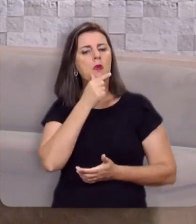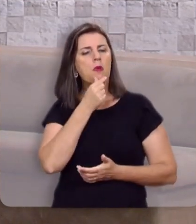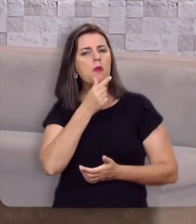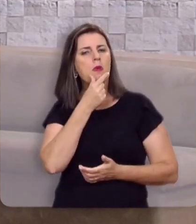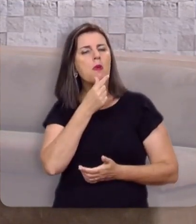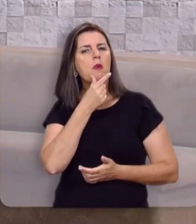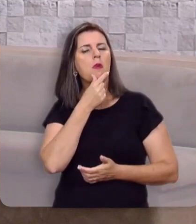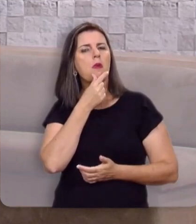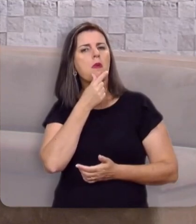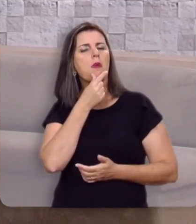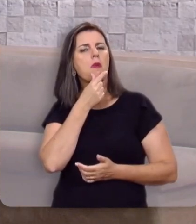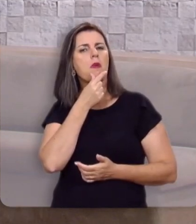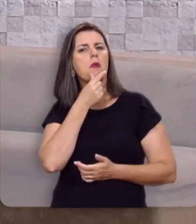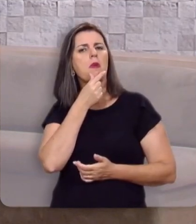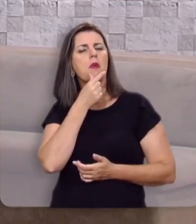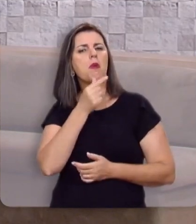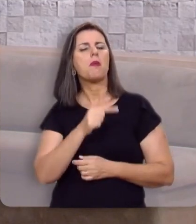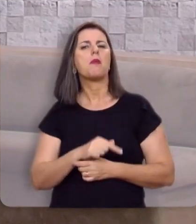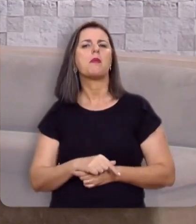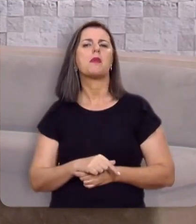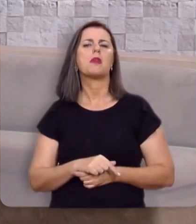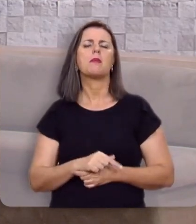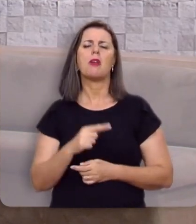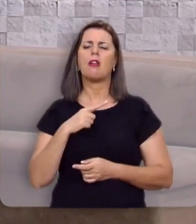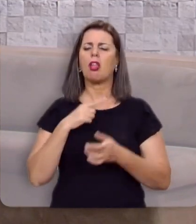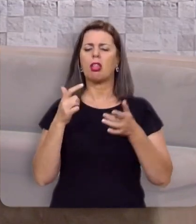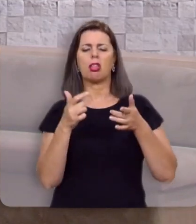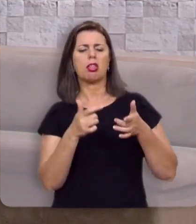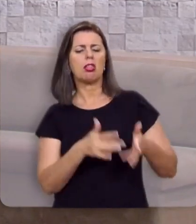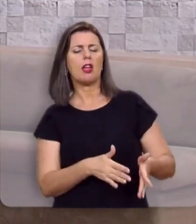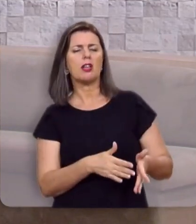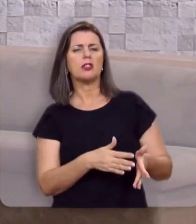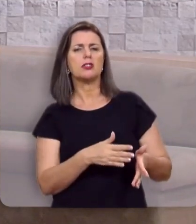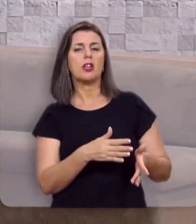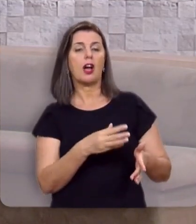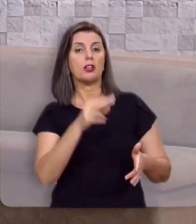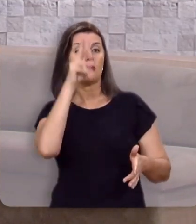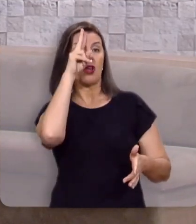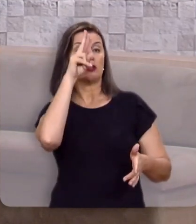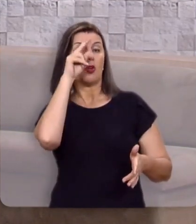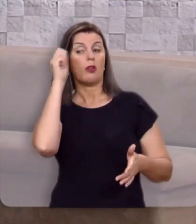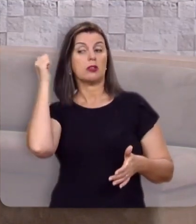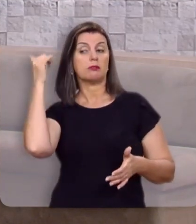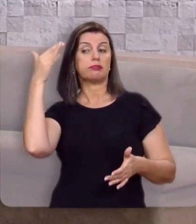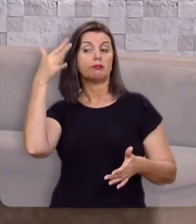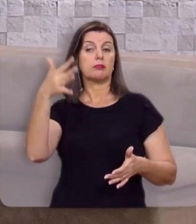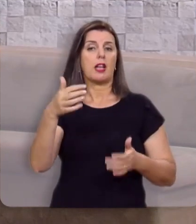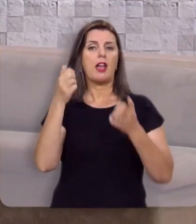era um homem que tinha deixado um legado para a história.